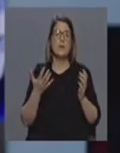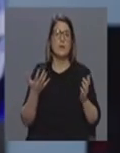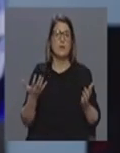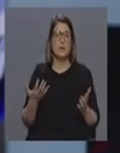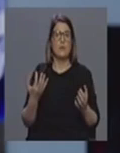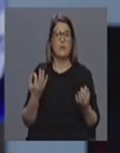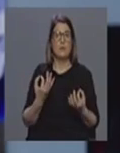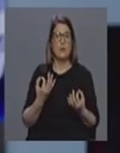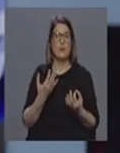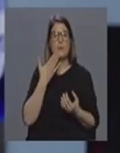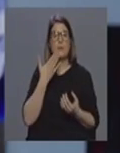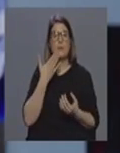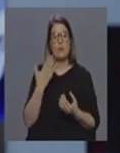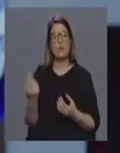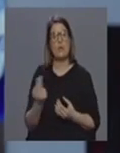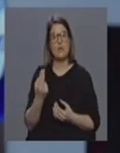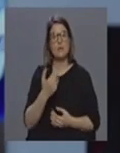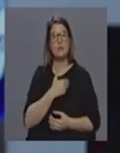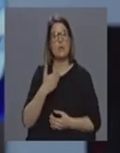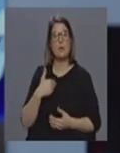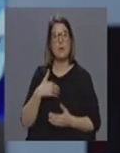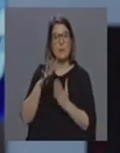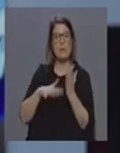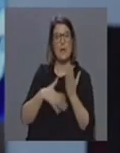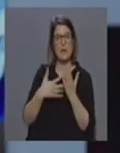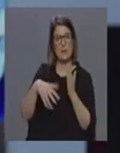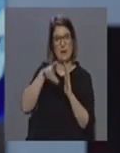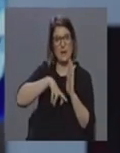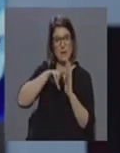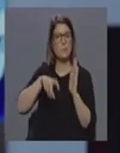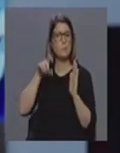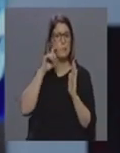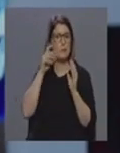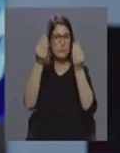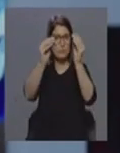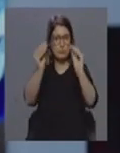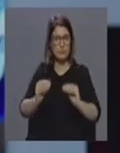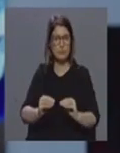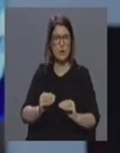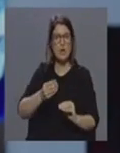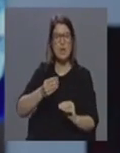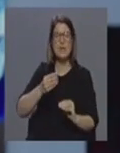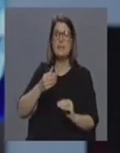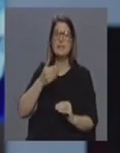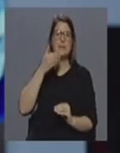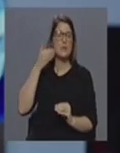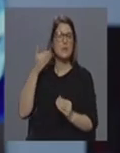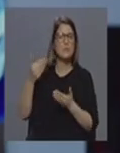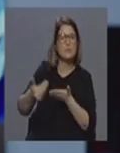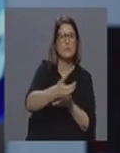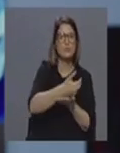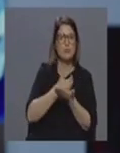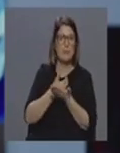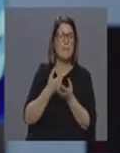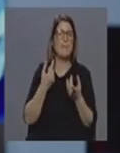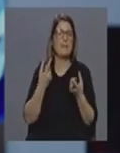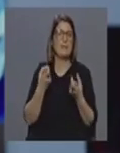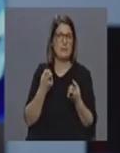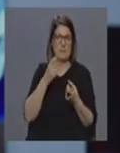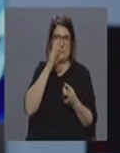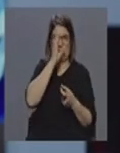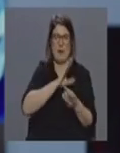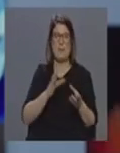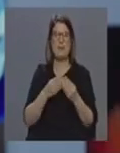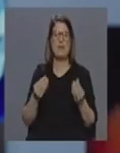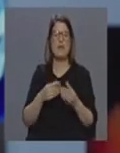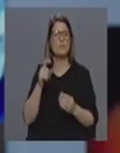elaborámos pedimos ao intento às unidades de saúde elaborámos os planos de contingência e fizemos um levantamento logo no início porque já sabemos que entanto iria ser necessário o equipamento de proteção